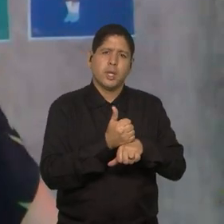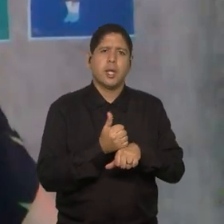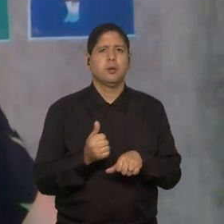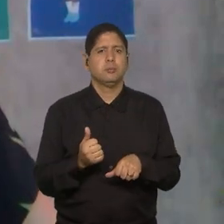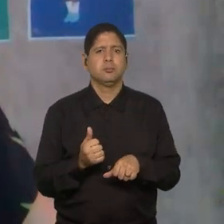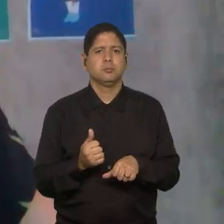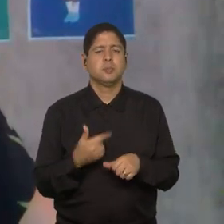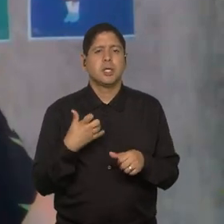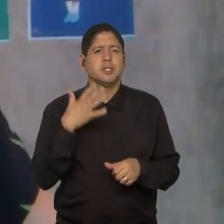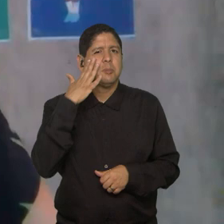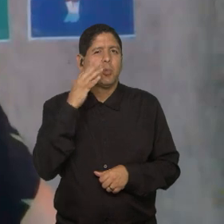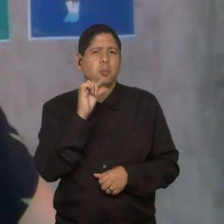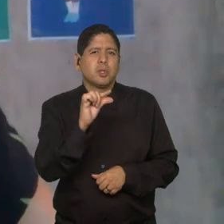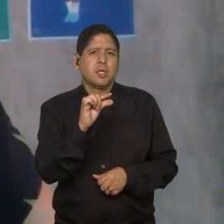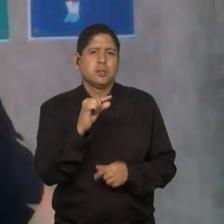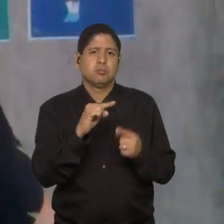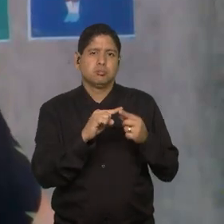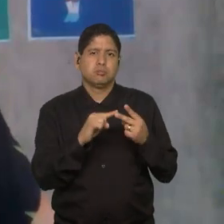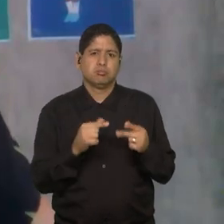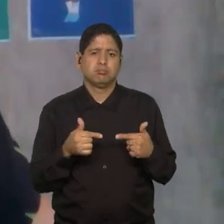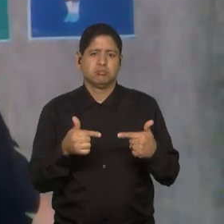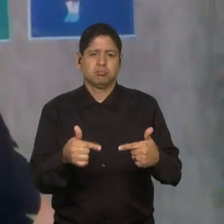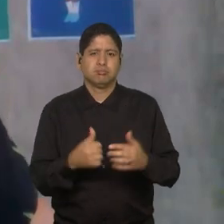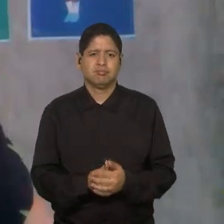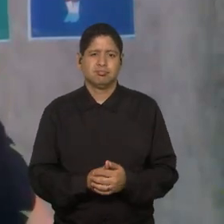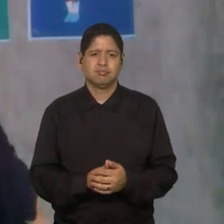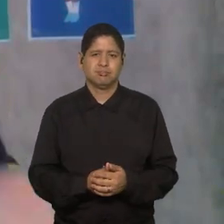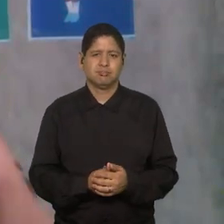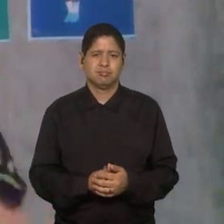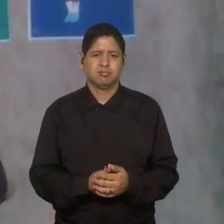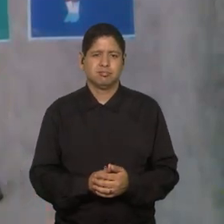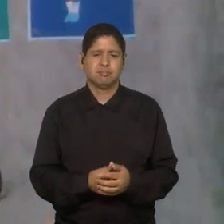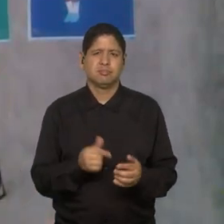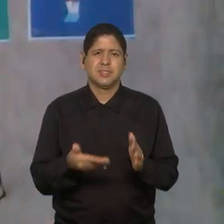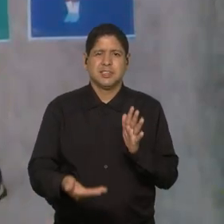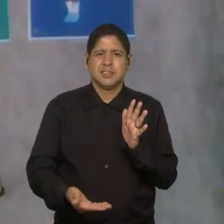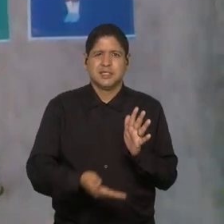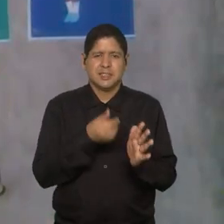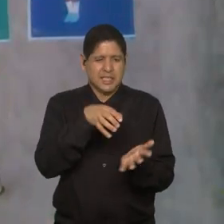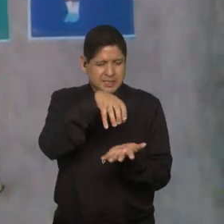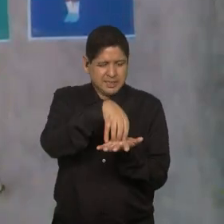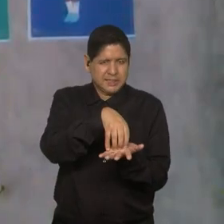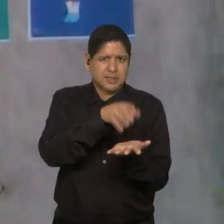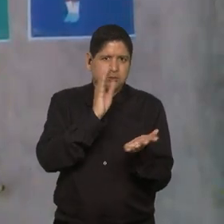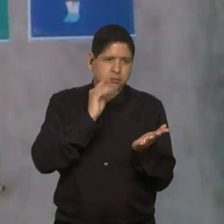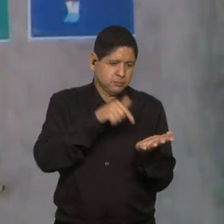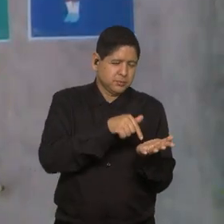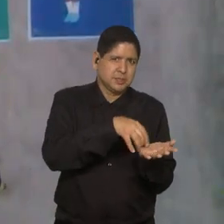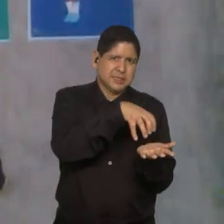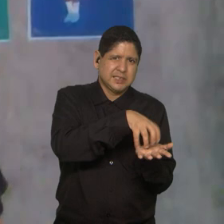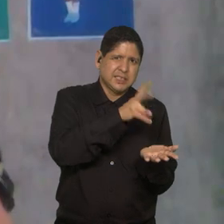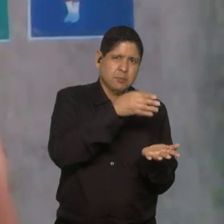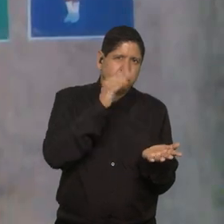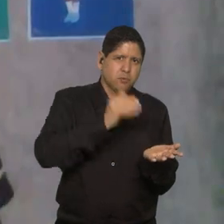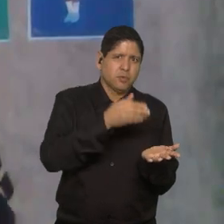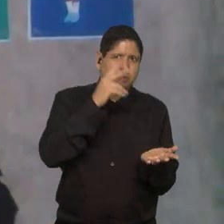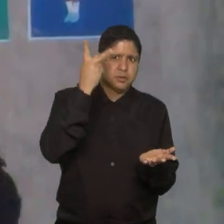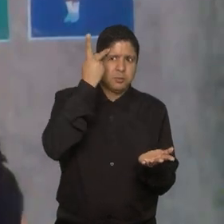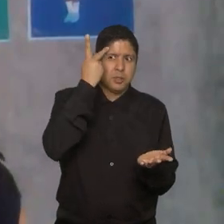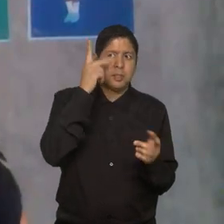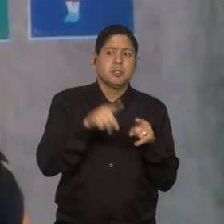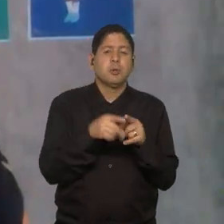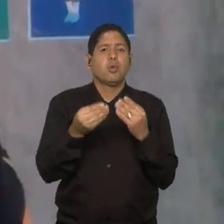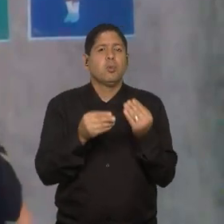Então, queria saber um pouquinho desses dois desafios. Tirar essa concentração de São Paulo, que acaba acontecendo, e como